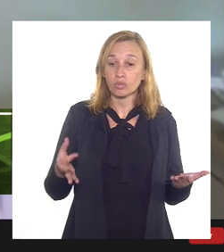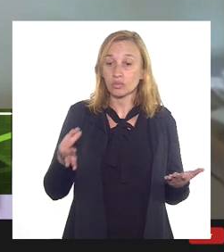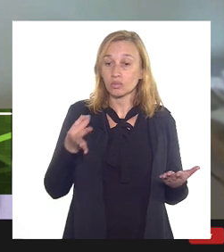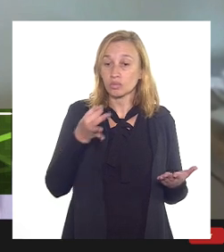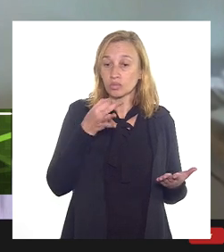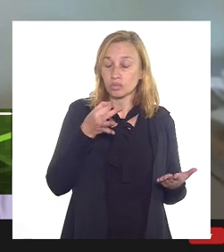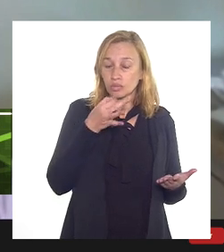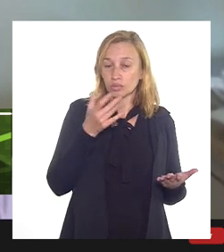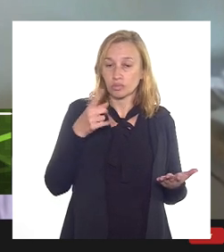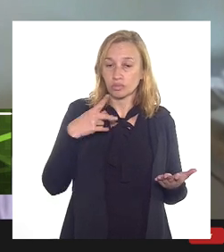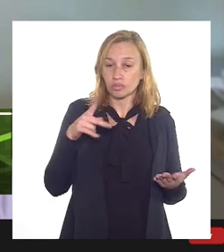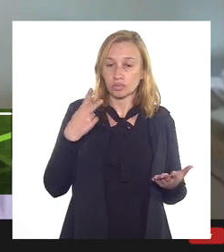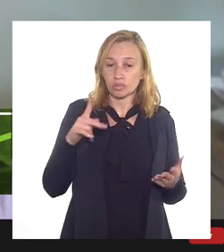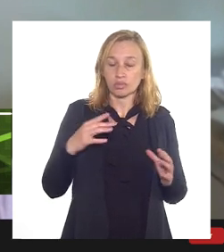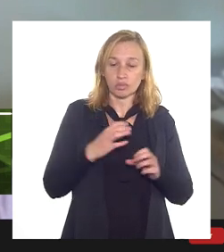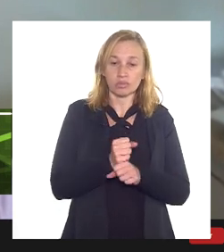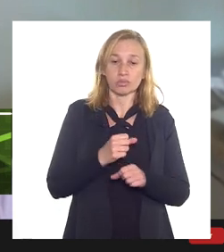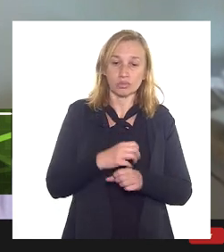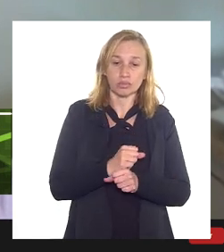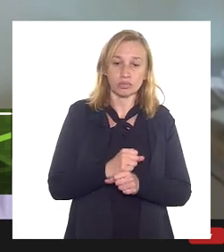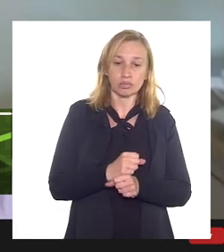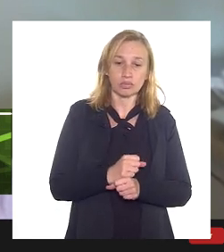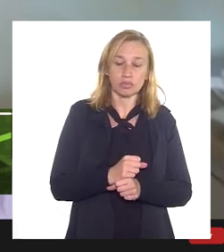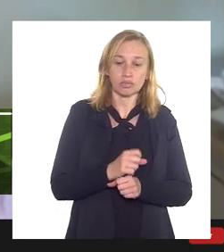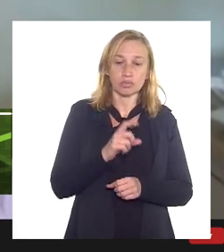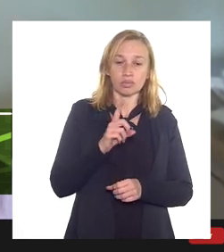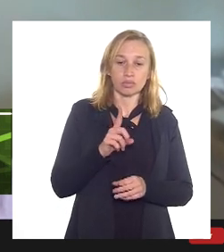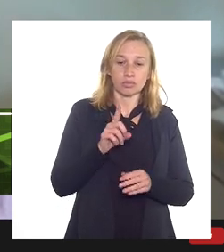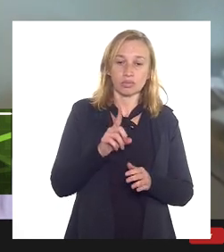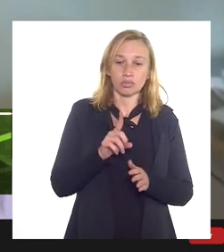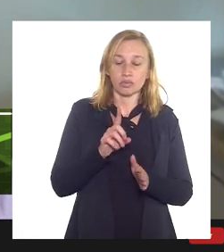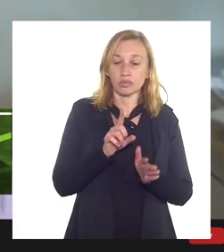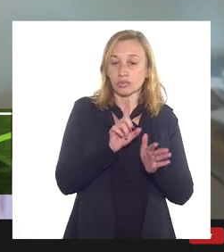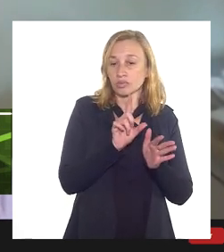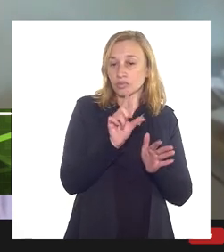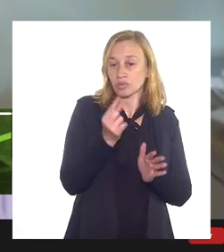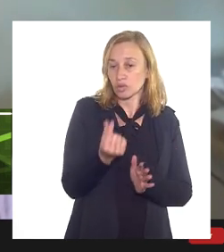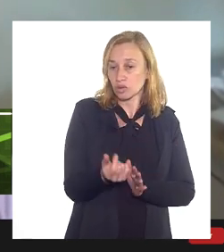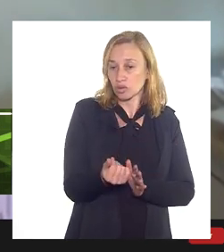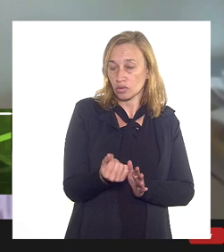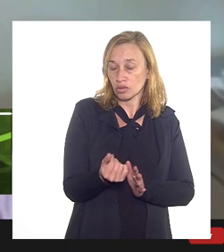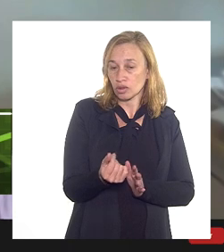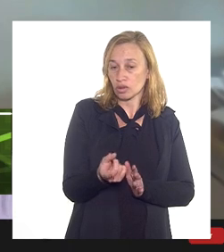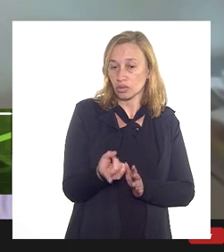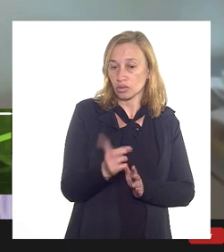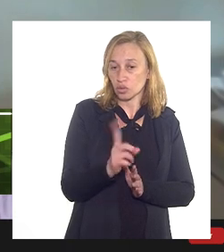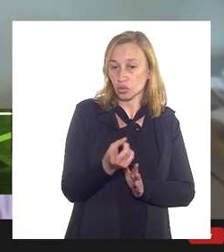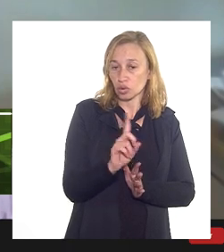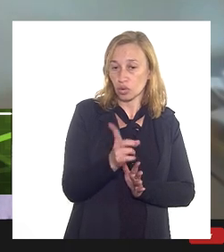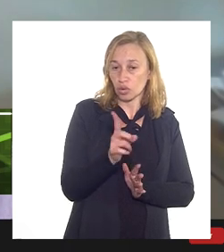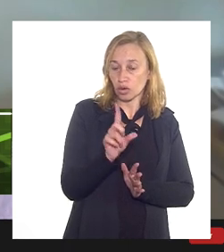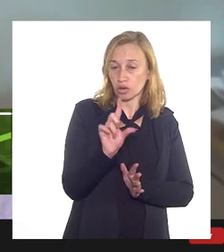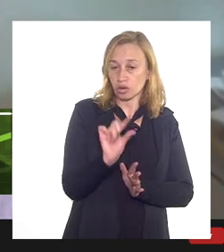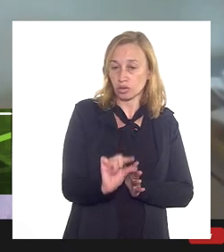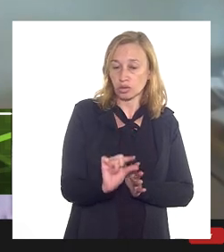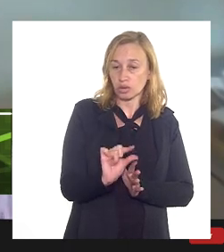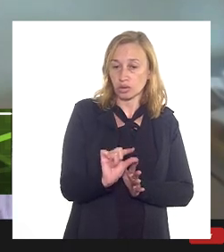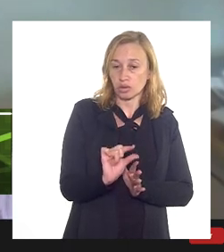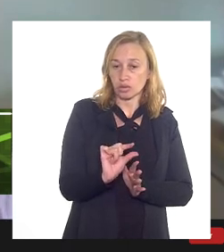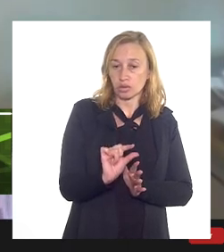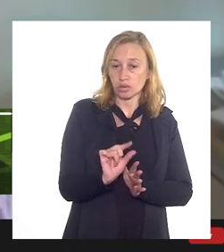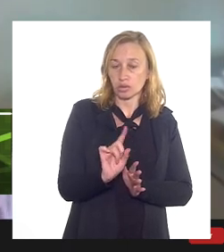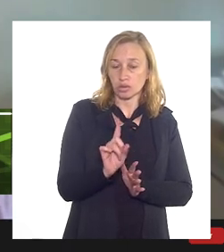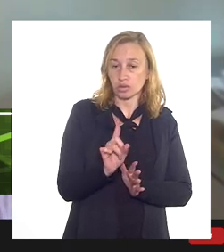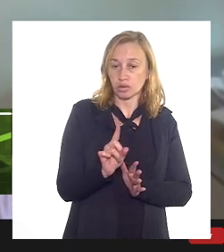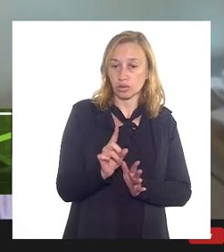a consideração da depreciação do valor do dólar não levaria a um